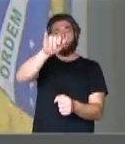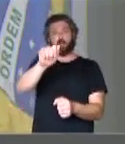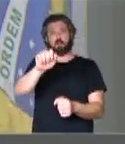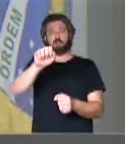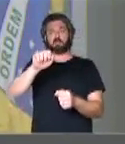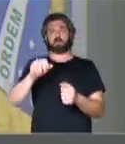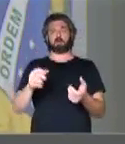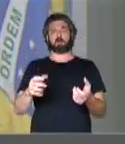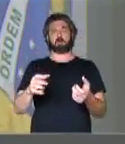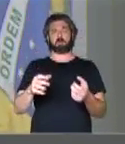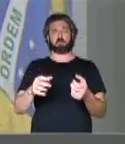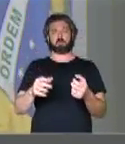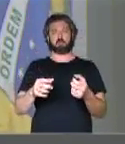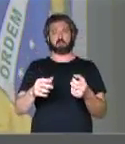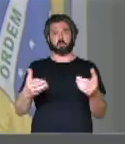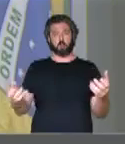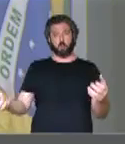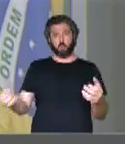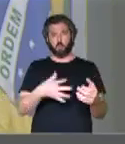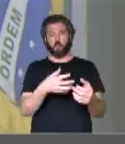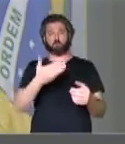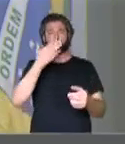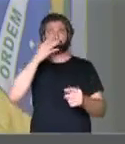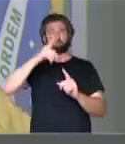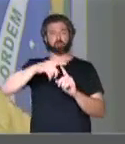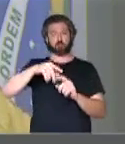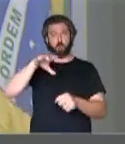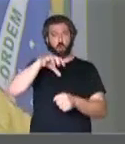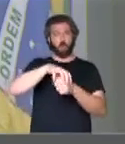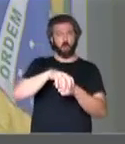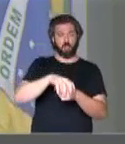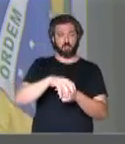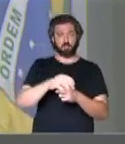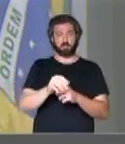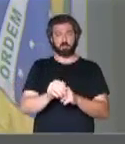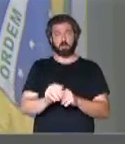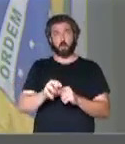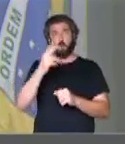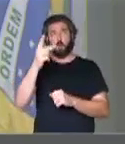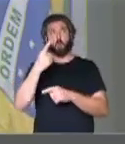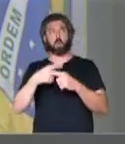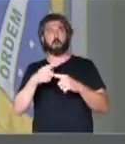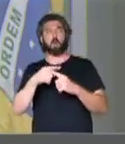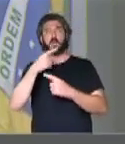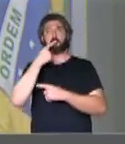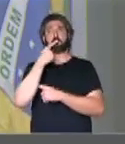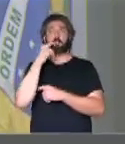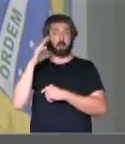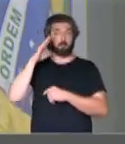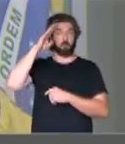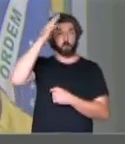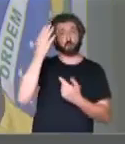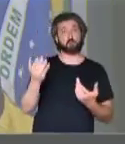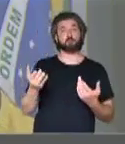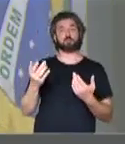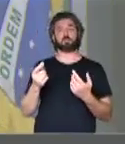colonialismo pós-moderno? Será que foi porque Bolsonaro